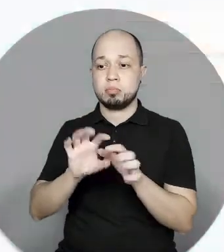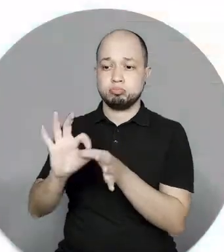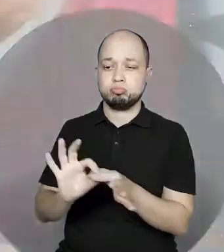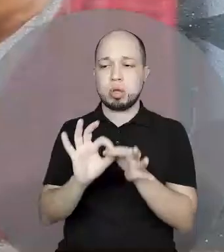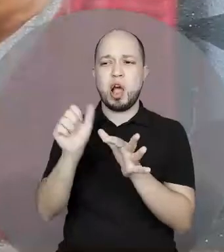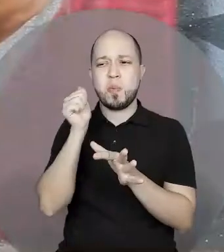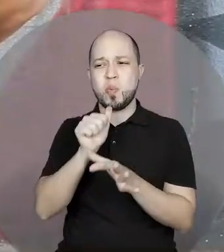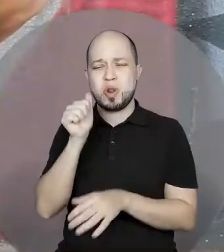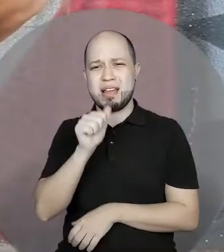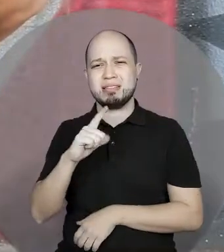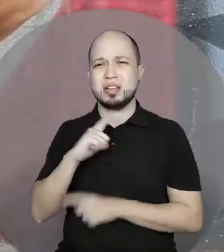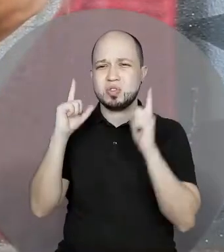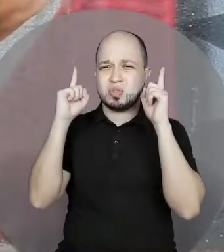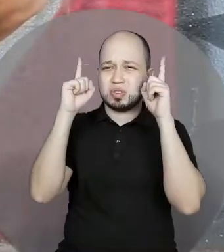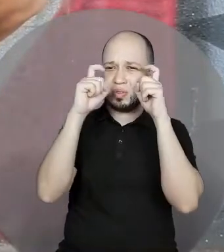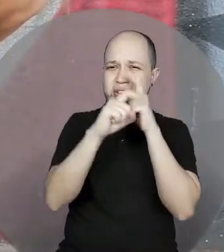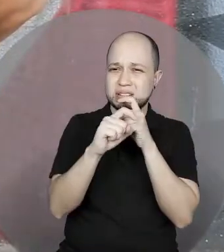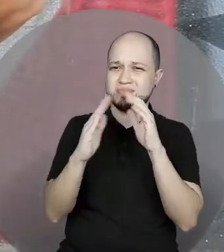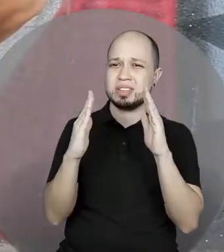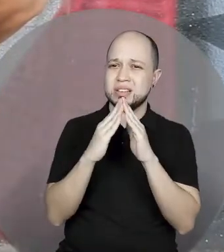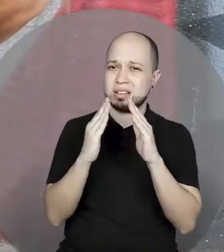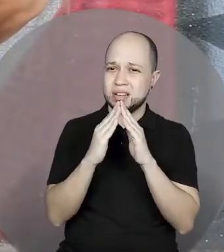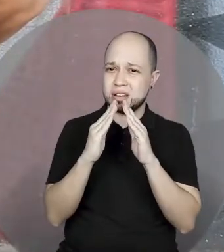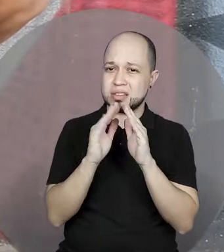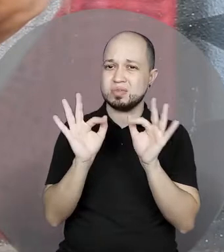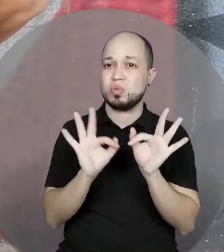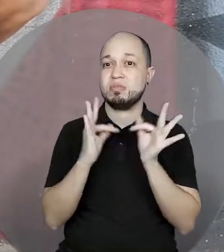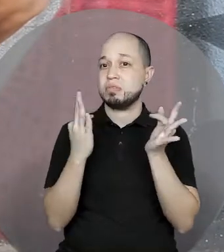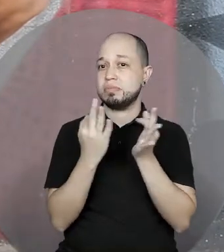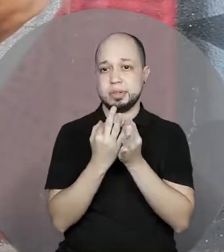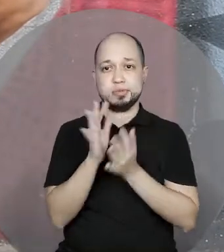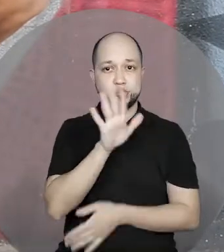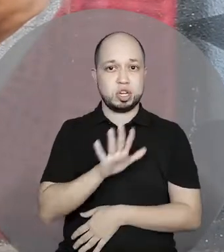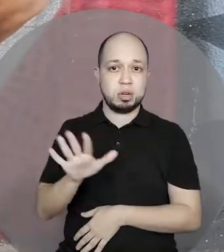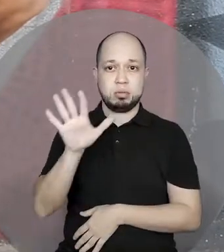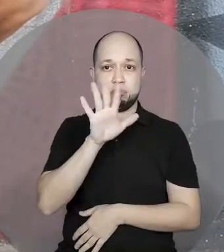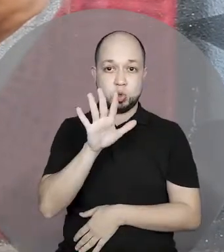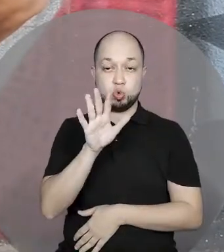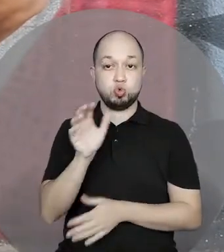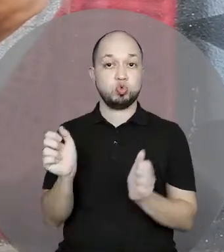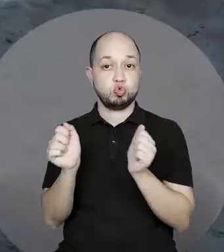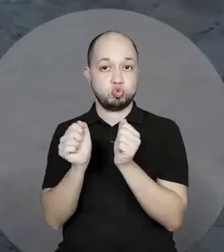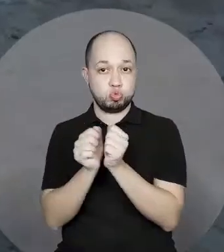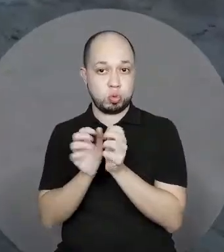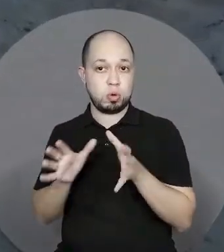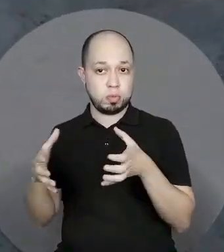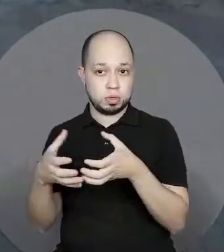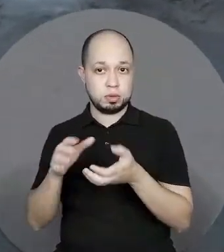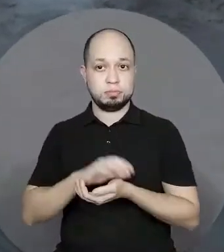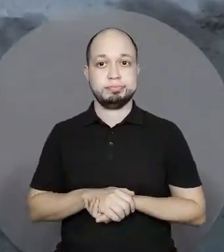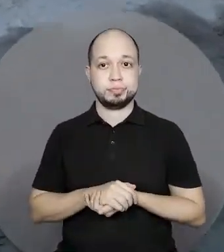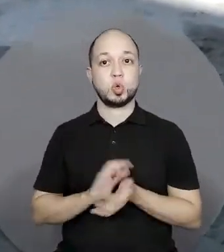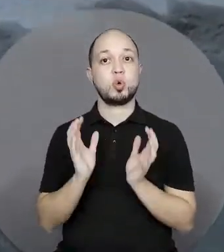passando por dificuldades em casa e com a família, um todo. Um todo junto com a comunidade. O Grupo